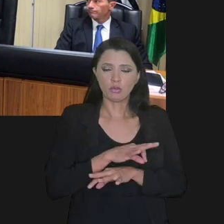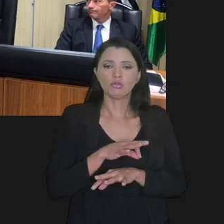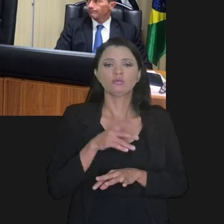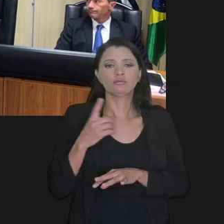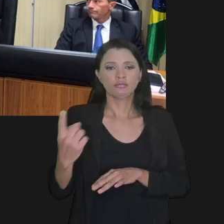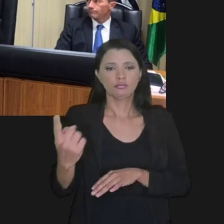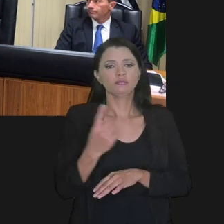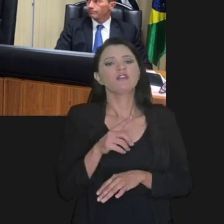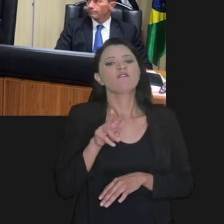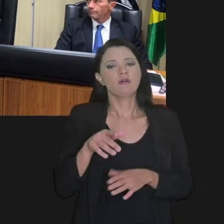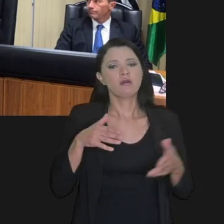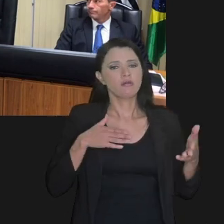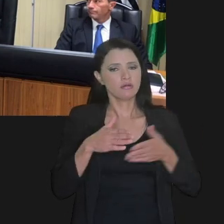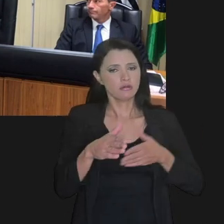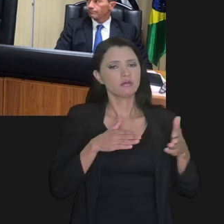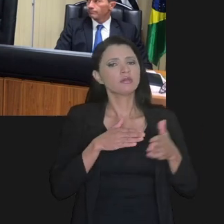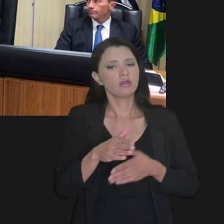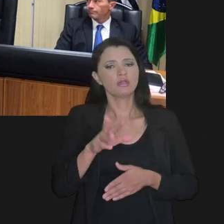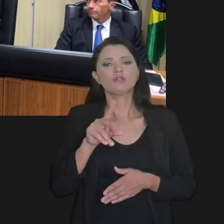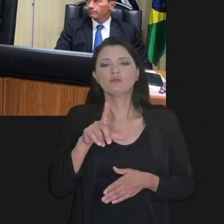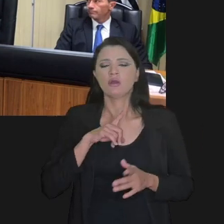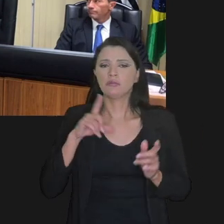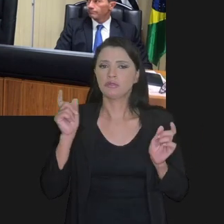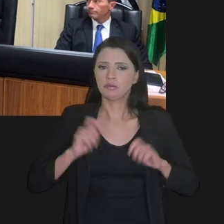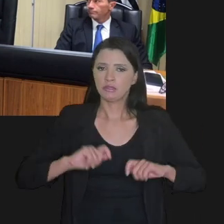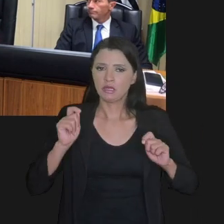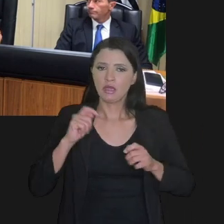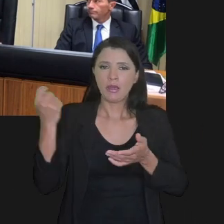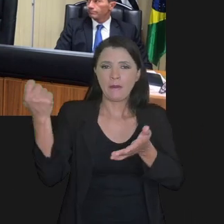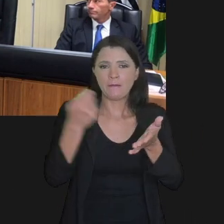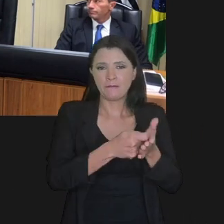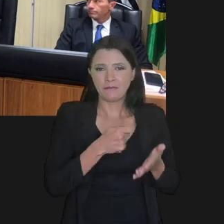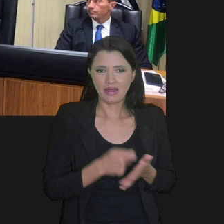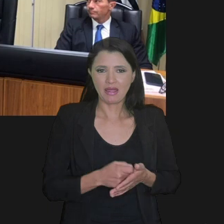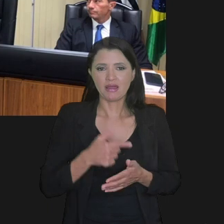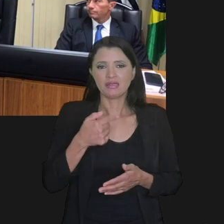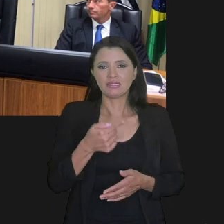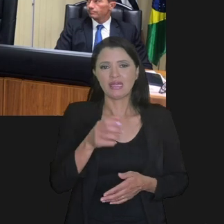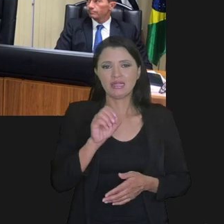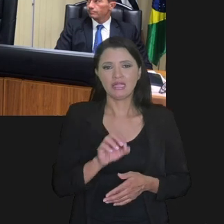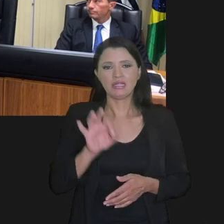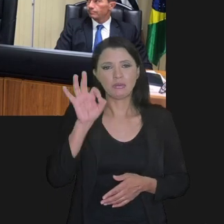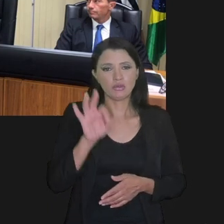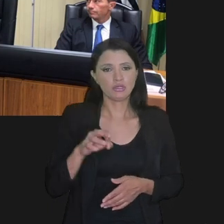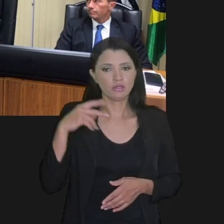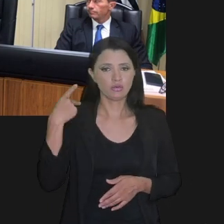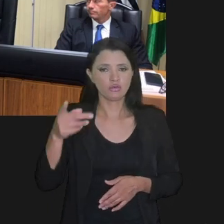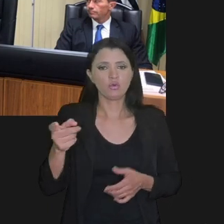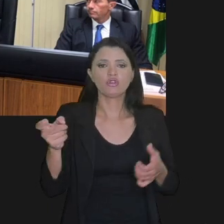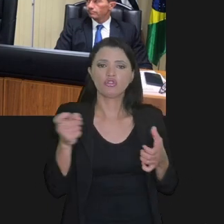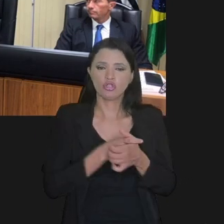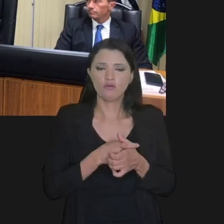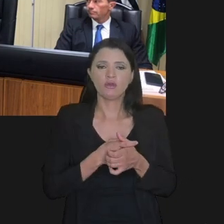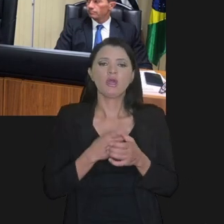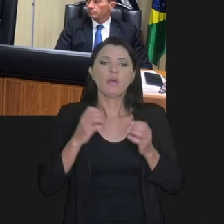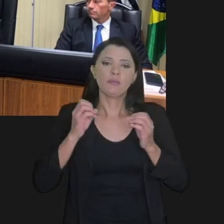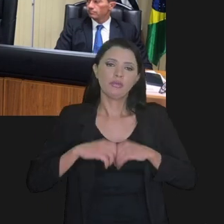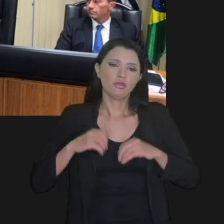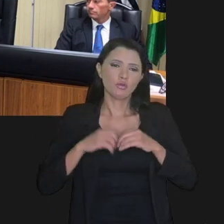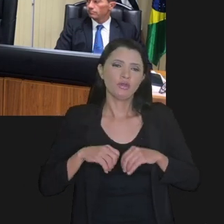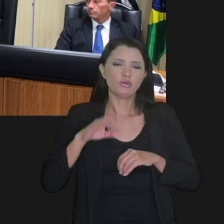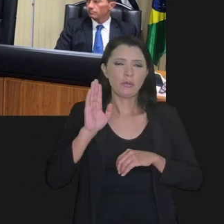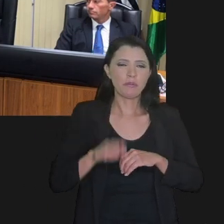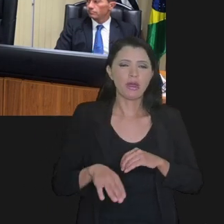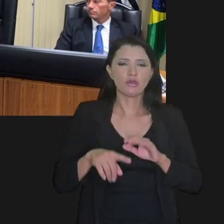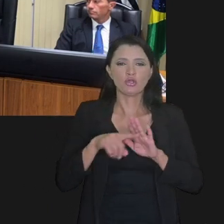firmada, o contribuinte vai ter acesso à possibilidade de pagar 70% do seu saldo